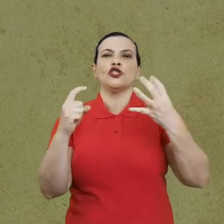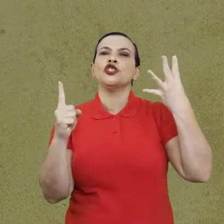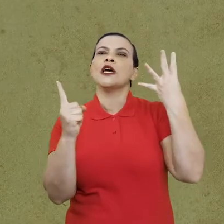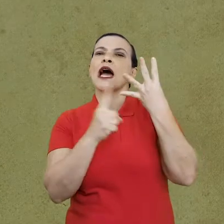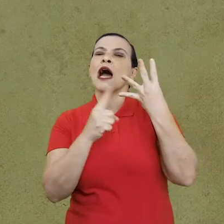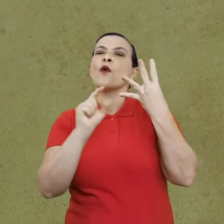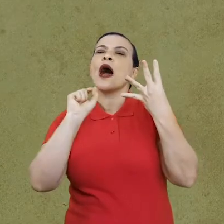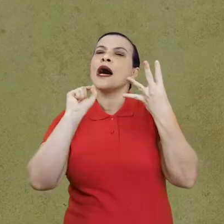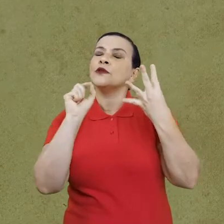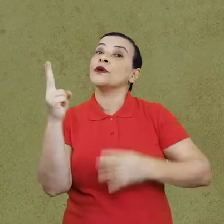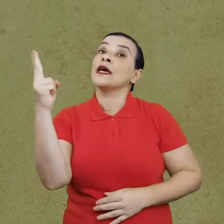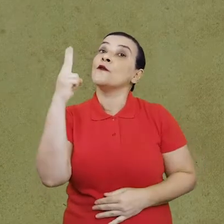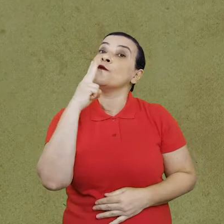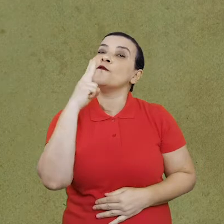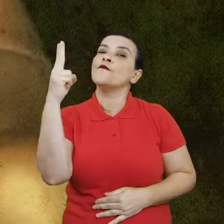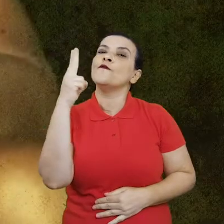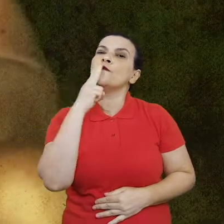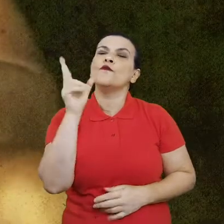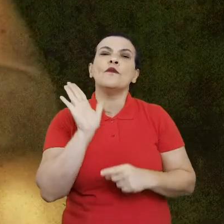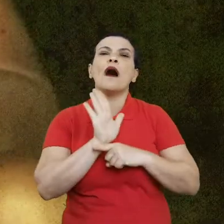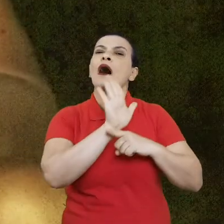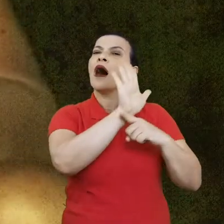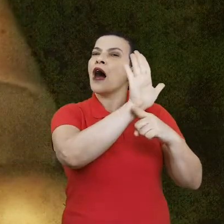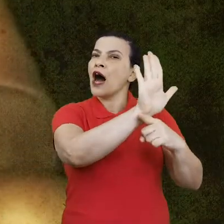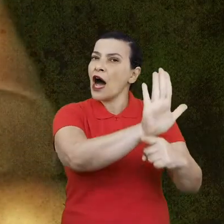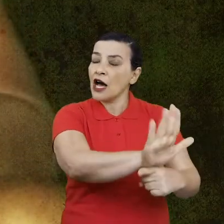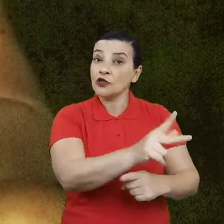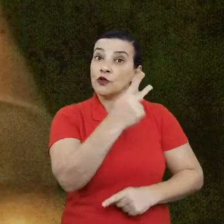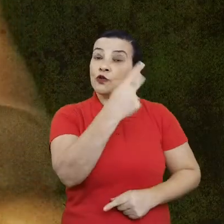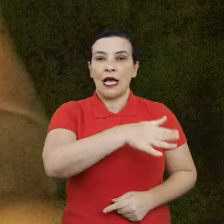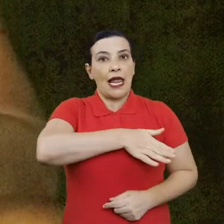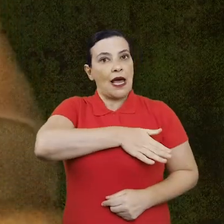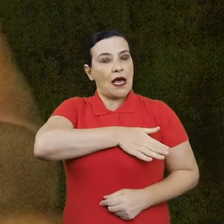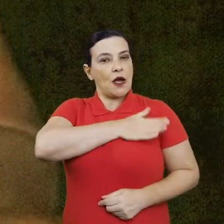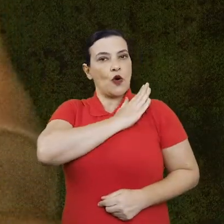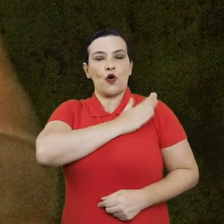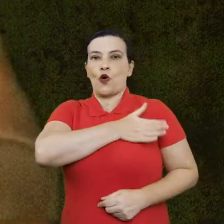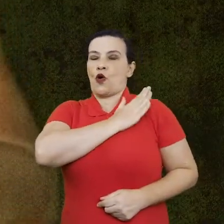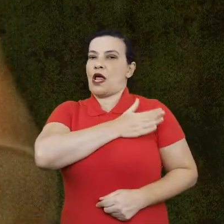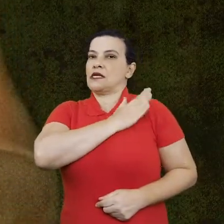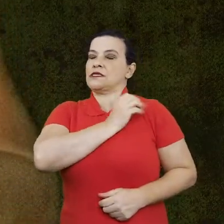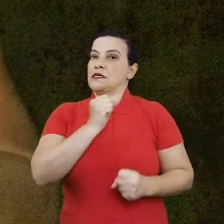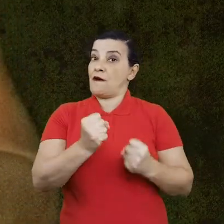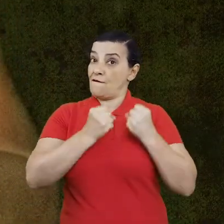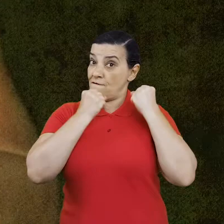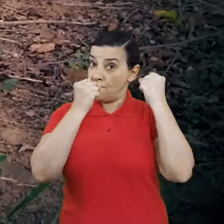chama os tabacos, ou seja, o fumo, que servirão para fortalecer o coração da pessoa benzida. Na quinta